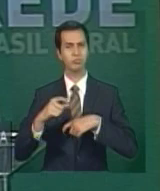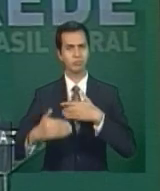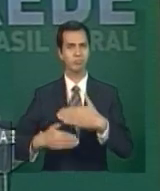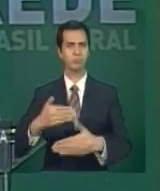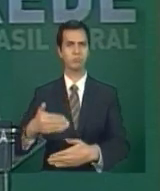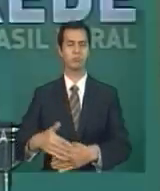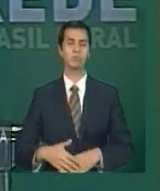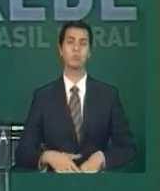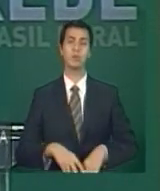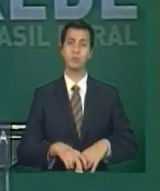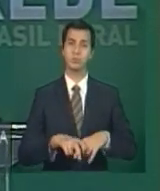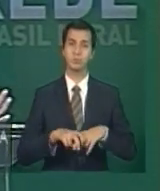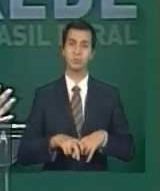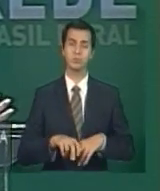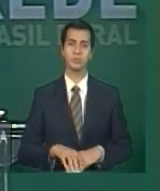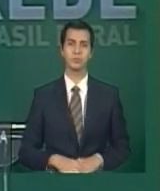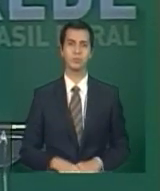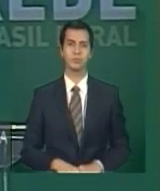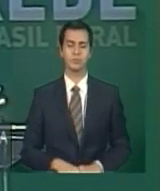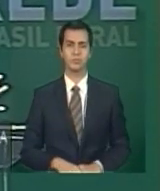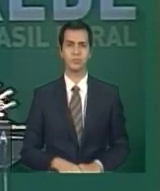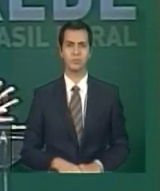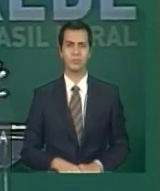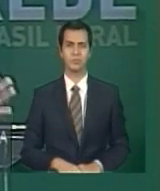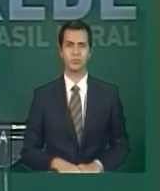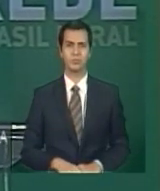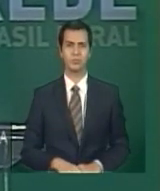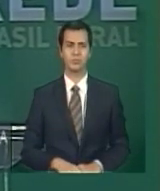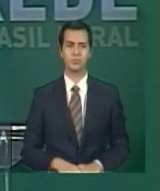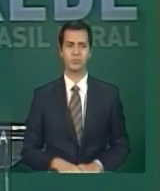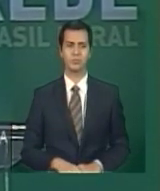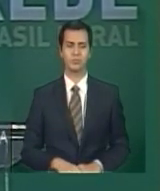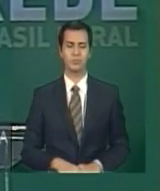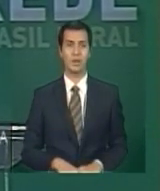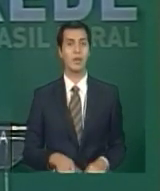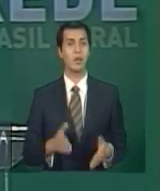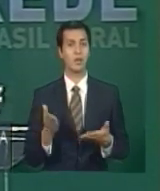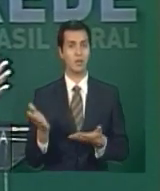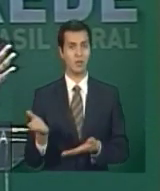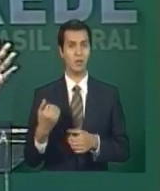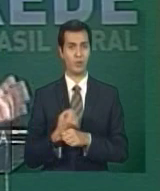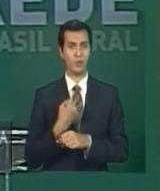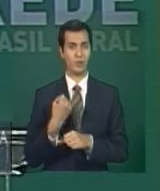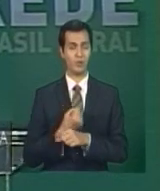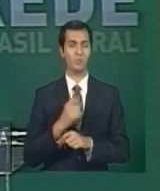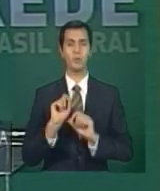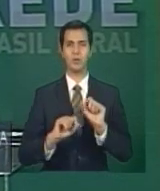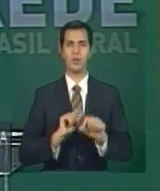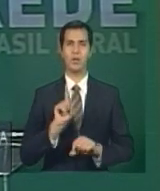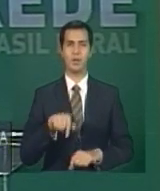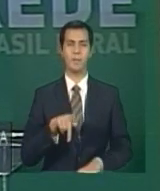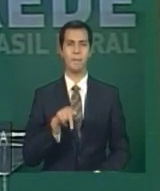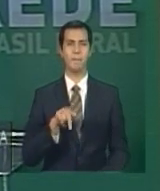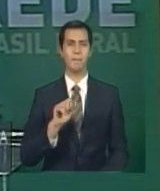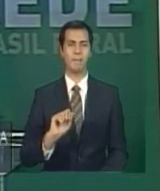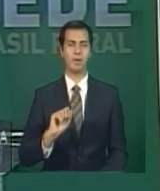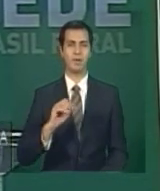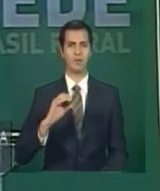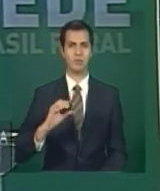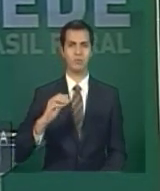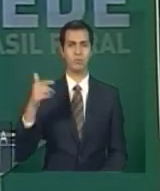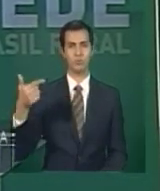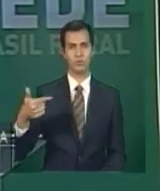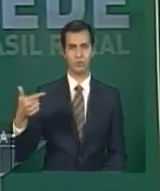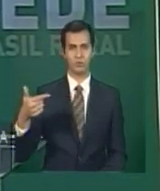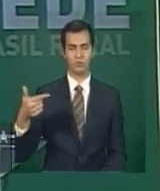transporte portanto, essa obra é uma obra do PAC, faz parte do PAC 2, que olha também